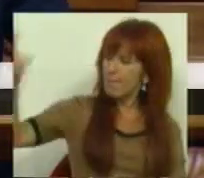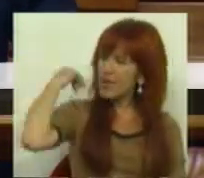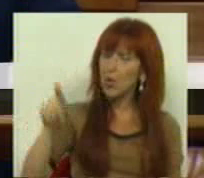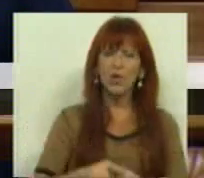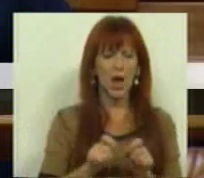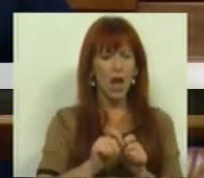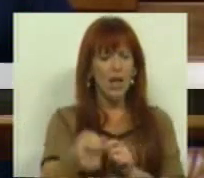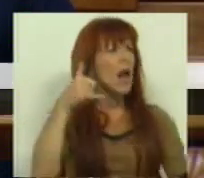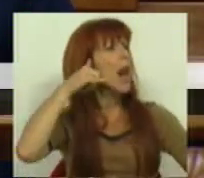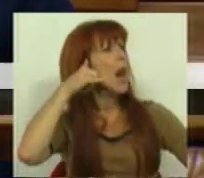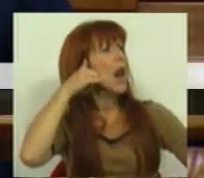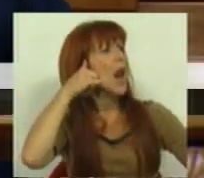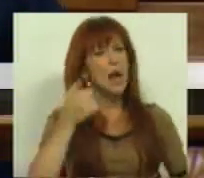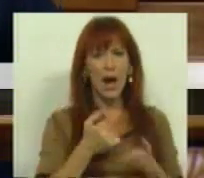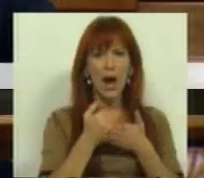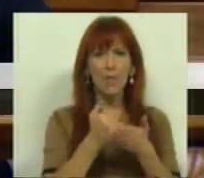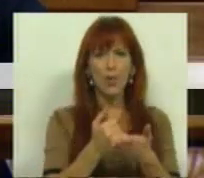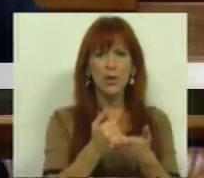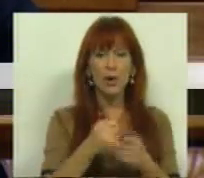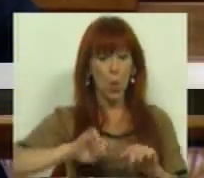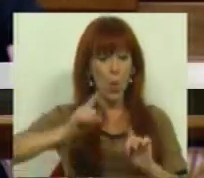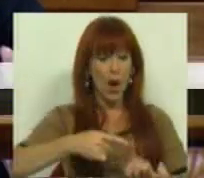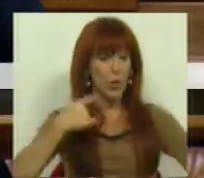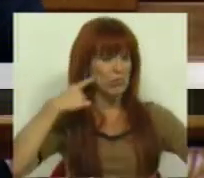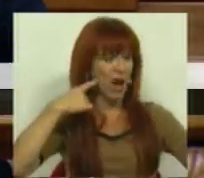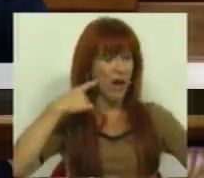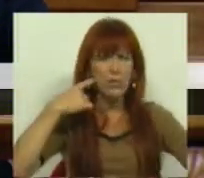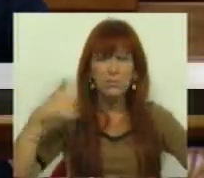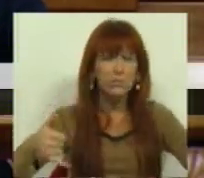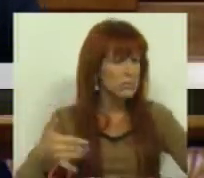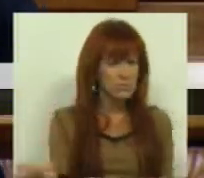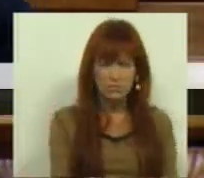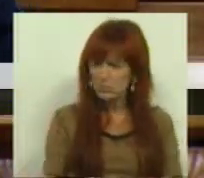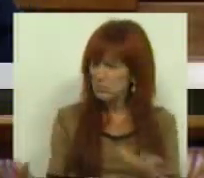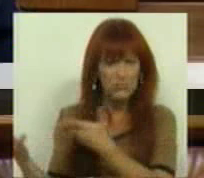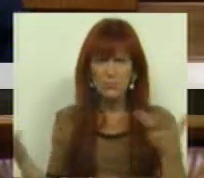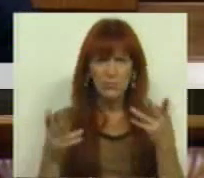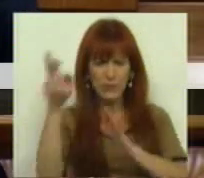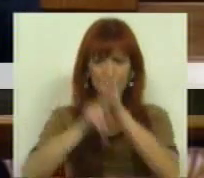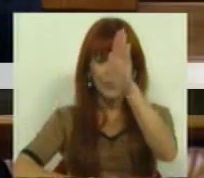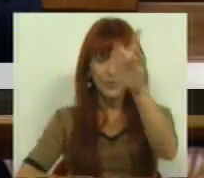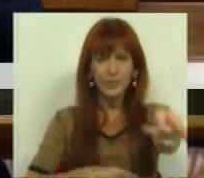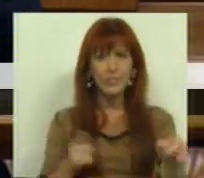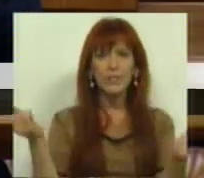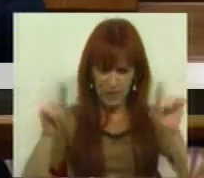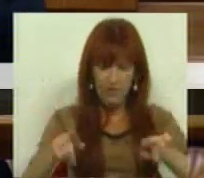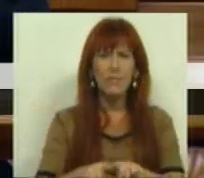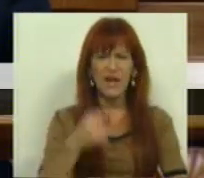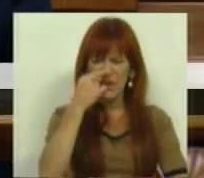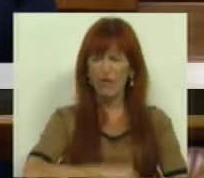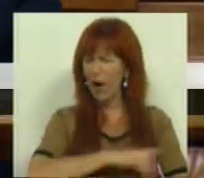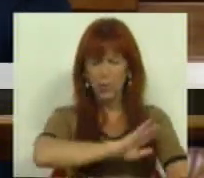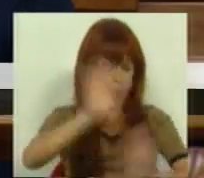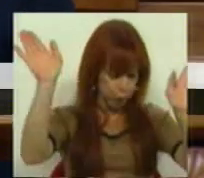uma linha telefónica de apoio. Passado um ano, nada foi feito. A regulamentação também falha